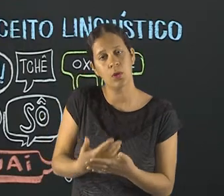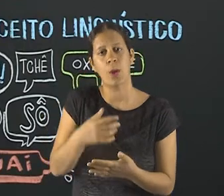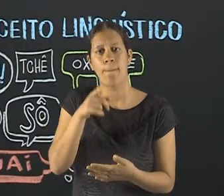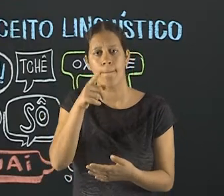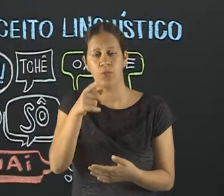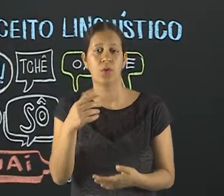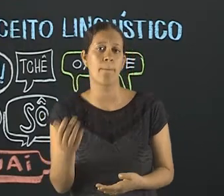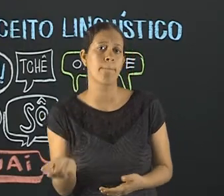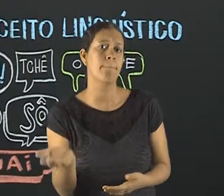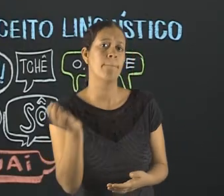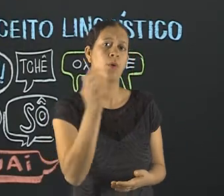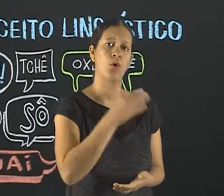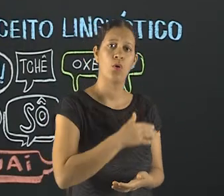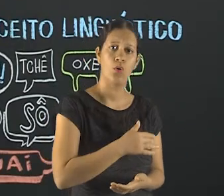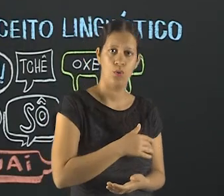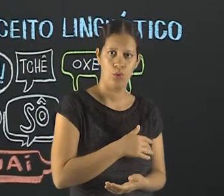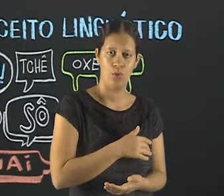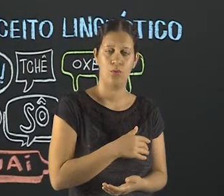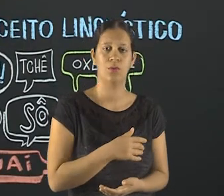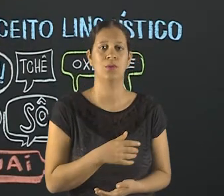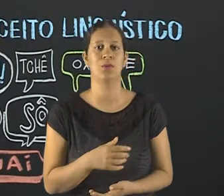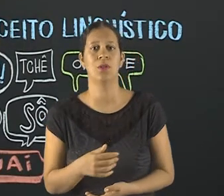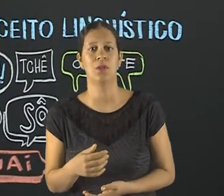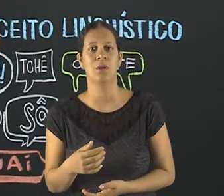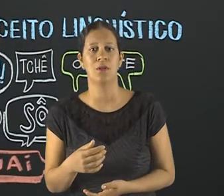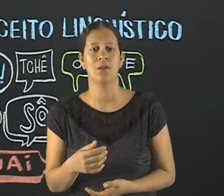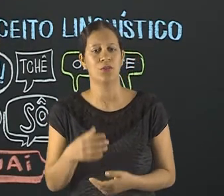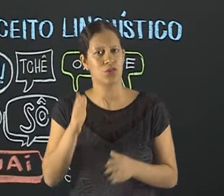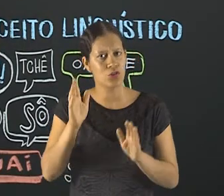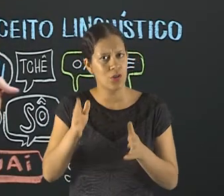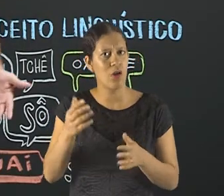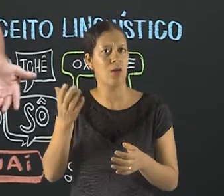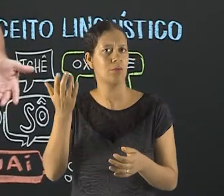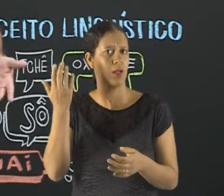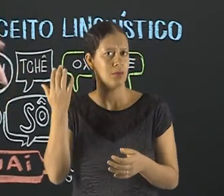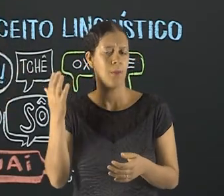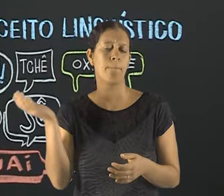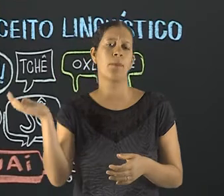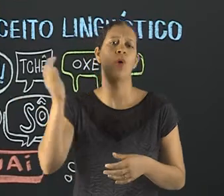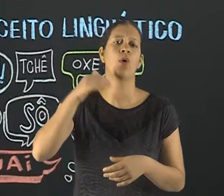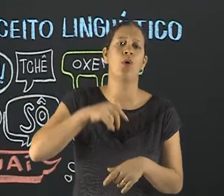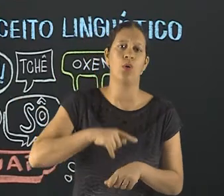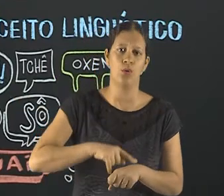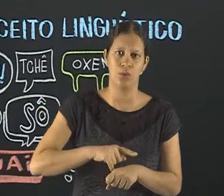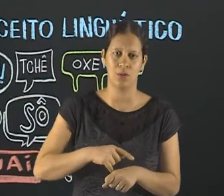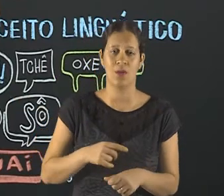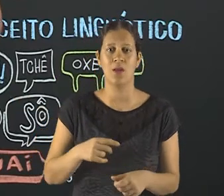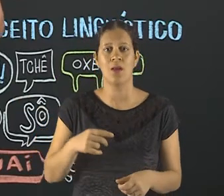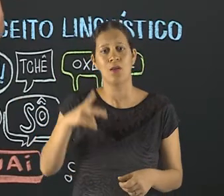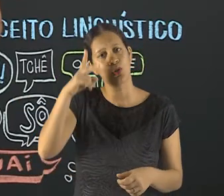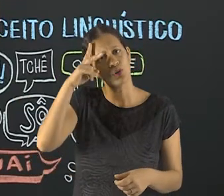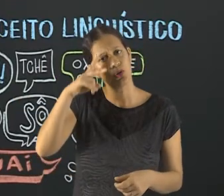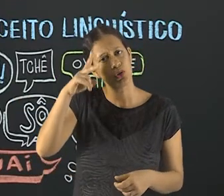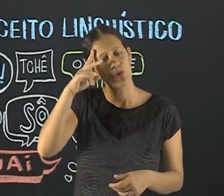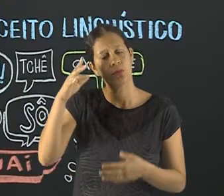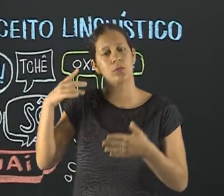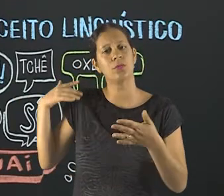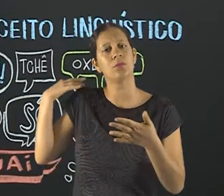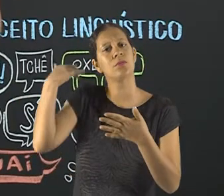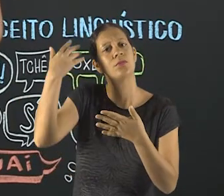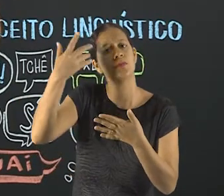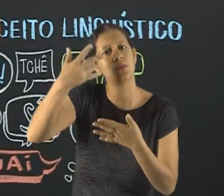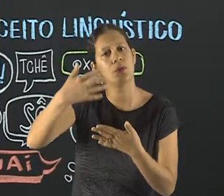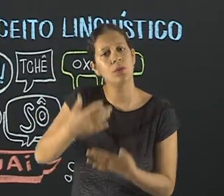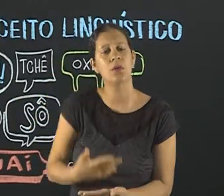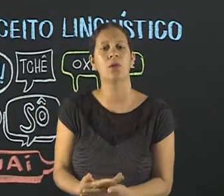algum lugar e diz Bora ali, esse Bora já foi Vamos em Boa Hora? Olha só. Olha como a história, como o uso que